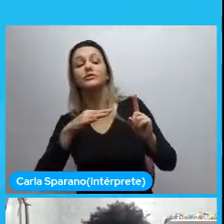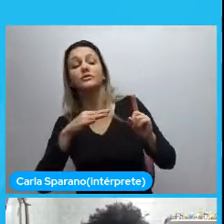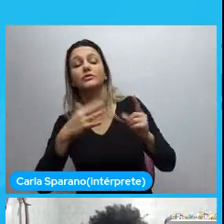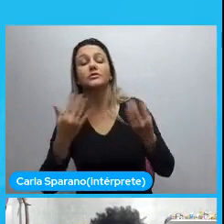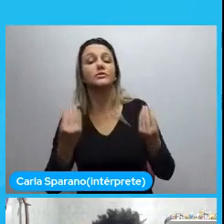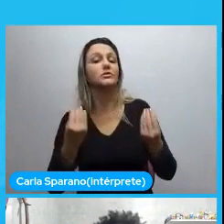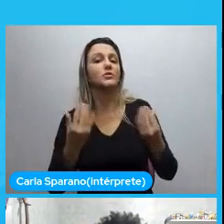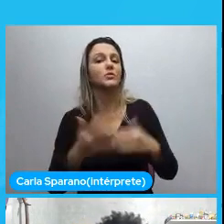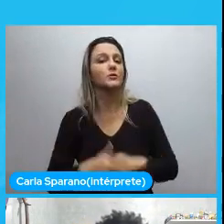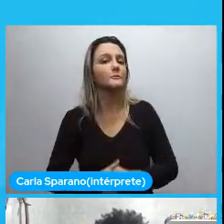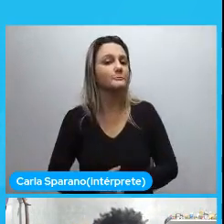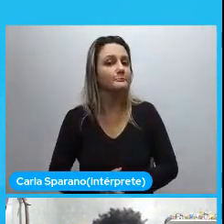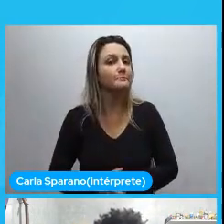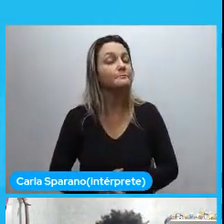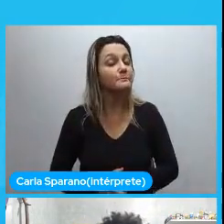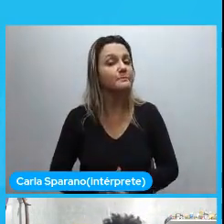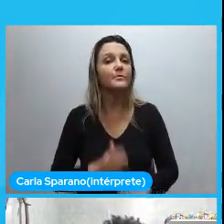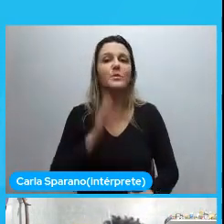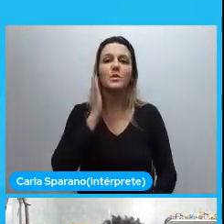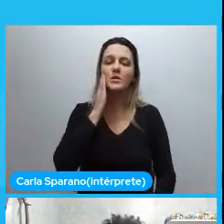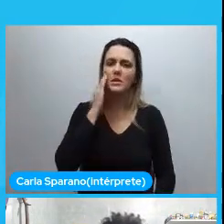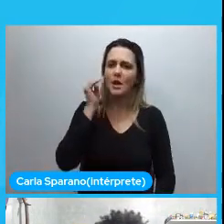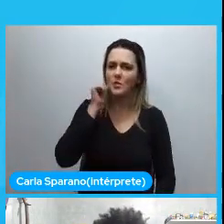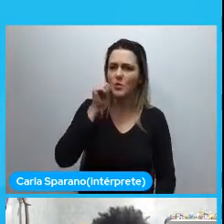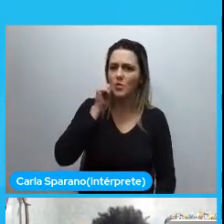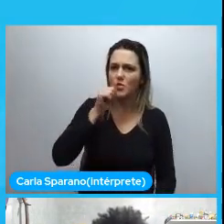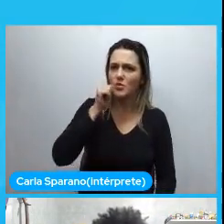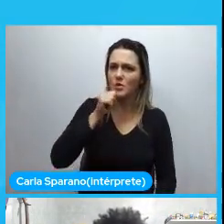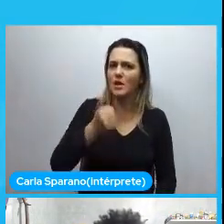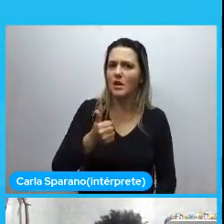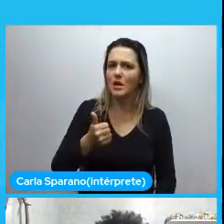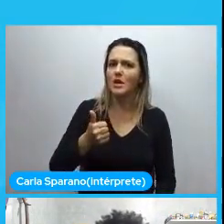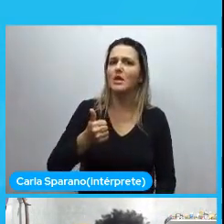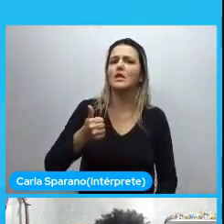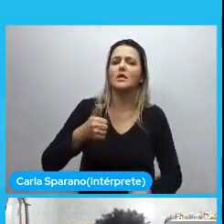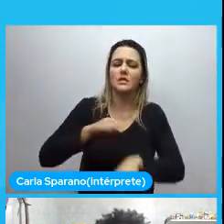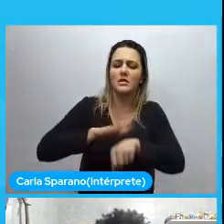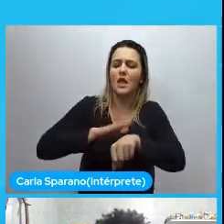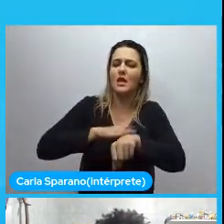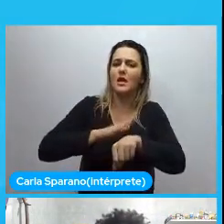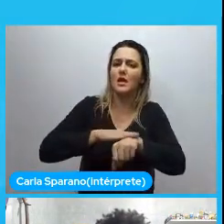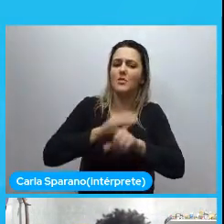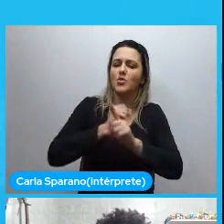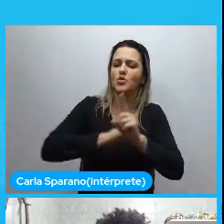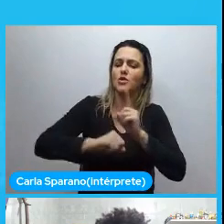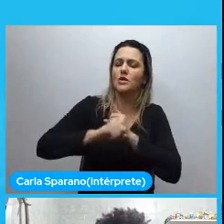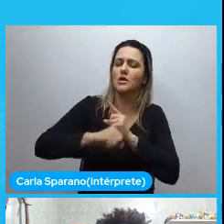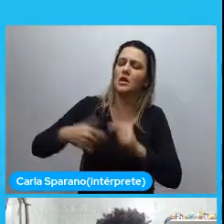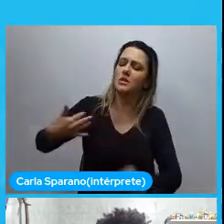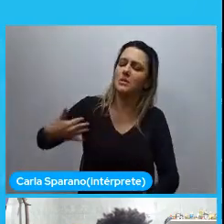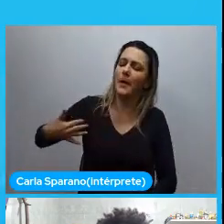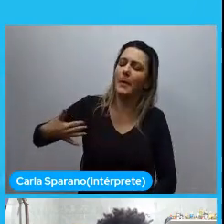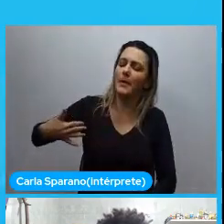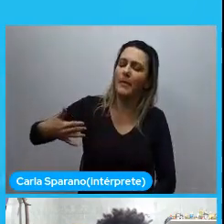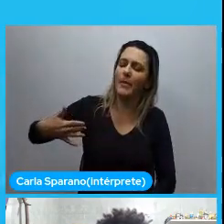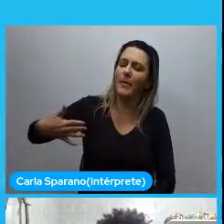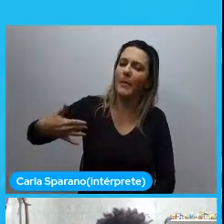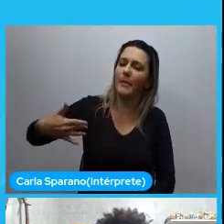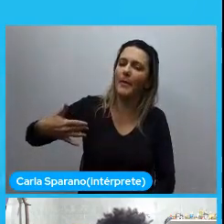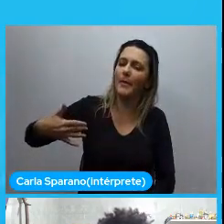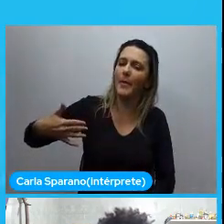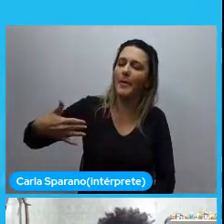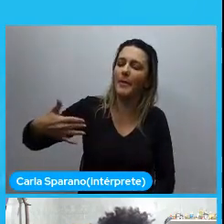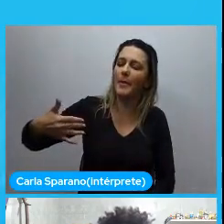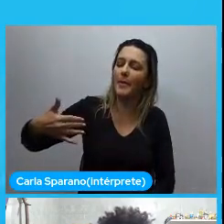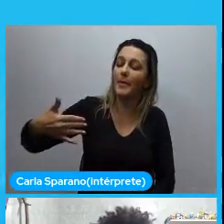A gente sabe. Que as mulheres. Durante todo o tempo. sociedade. Elas sempre foram. Elas. Eu não sei se. Está